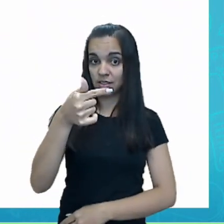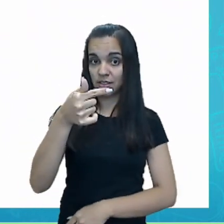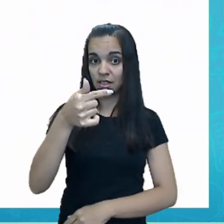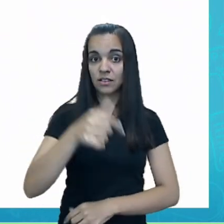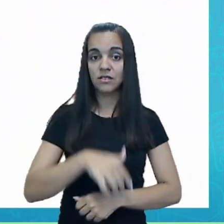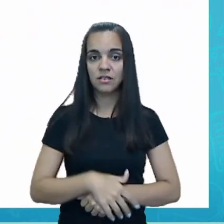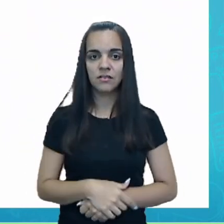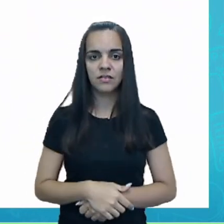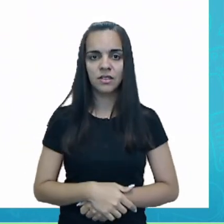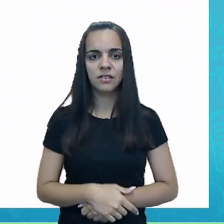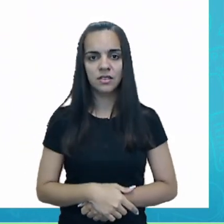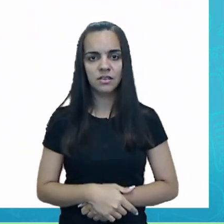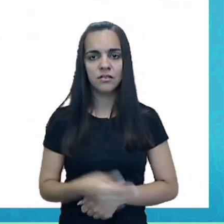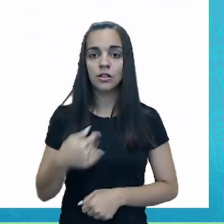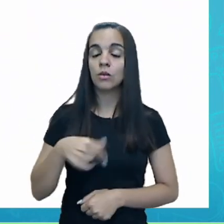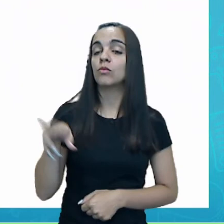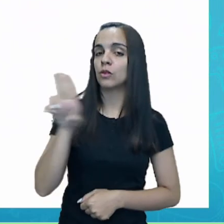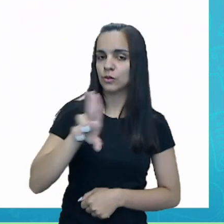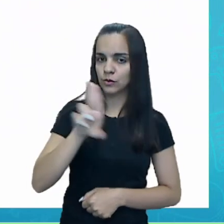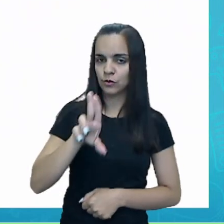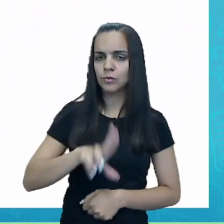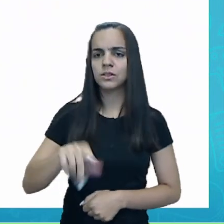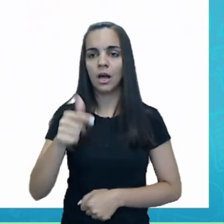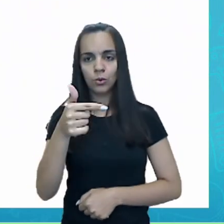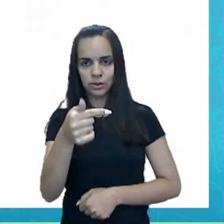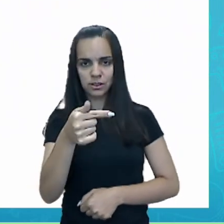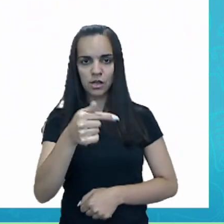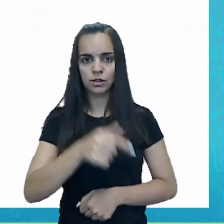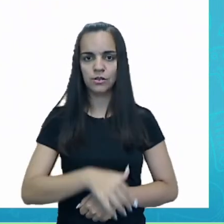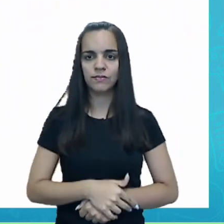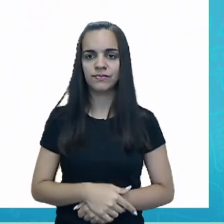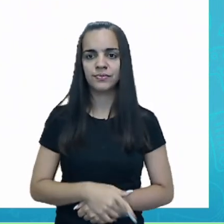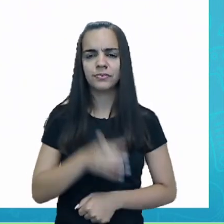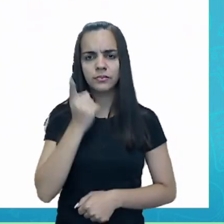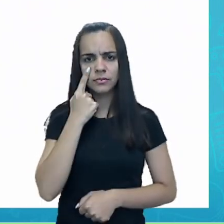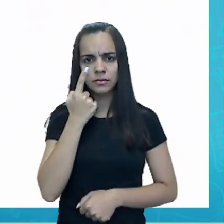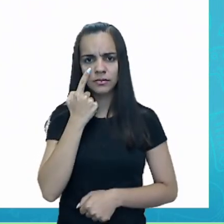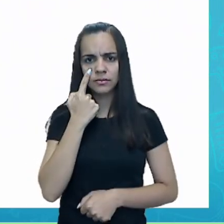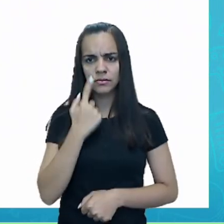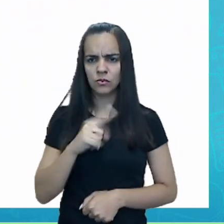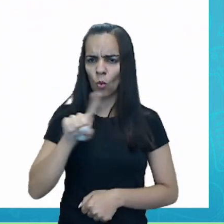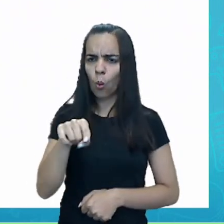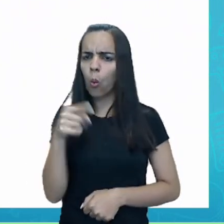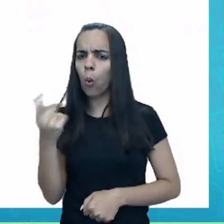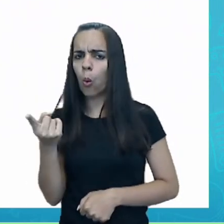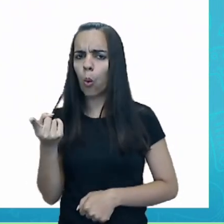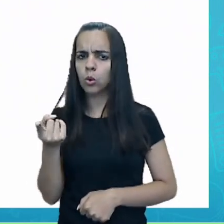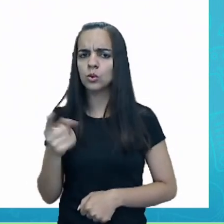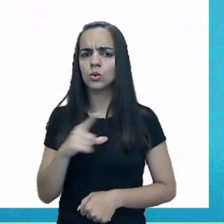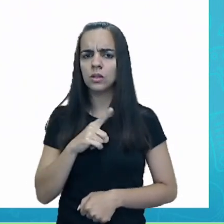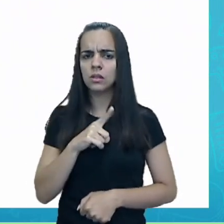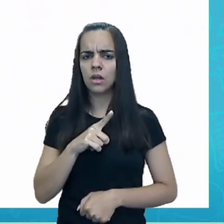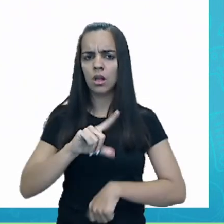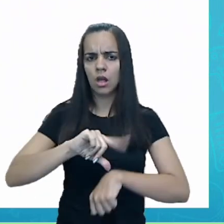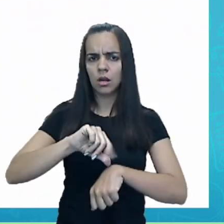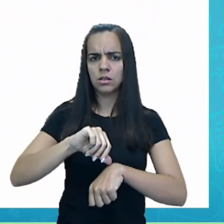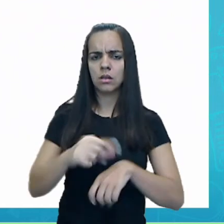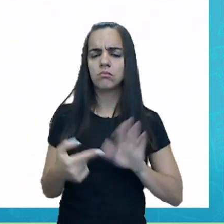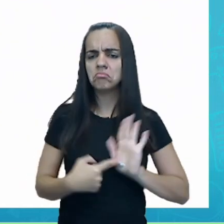nós vamos usar o numeral 7. E nós também temos esse outro relógio aqui, que também está